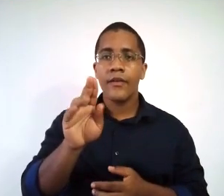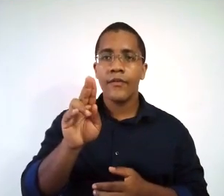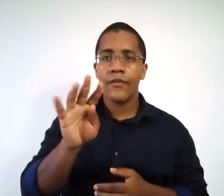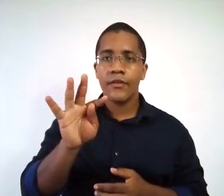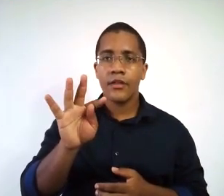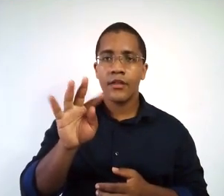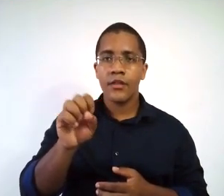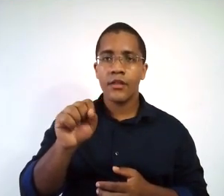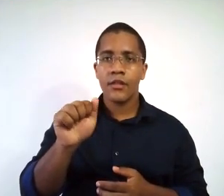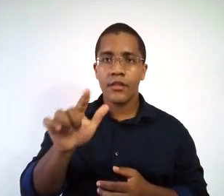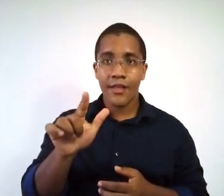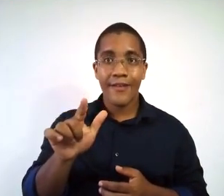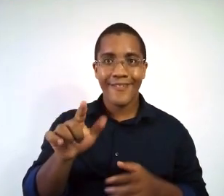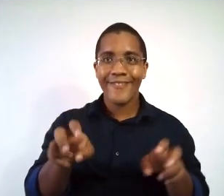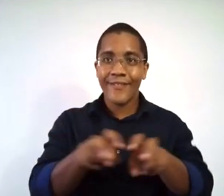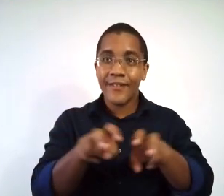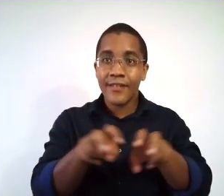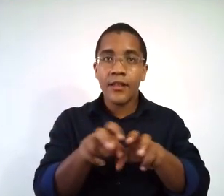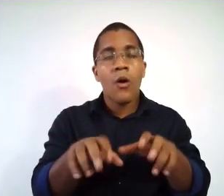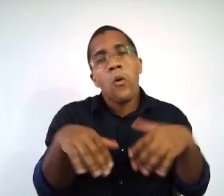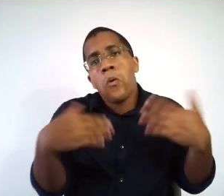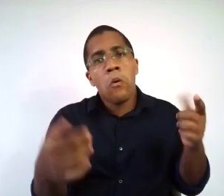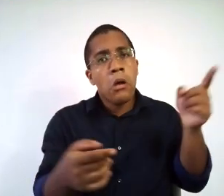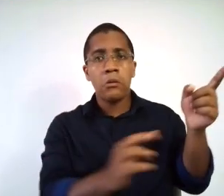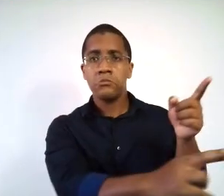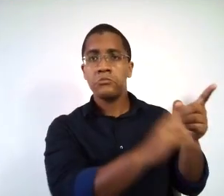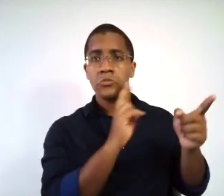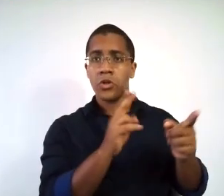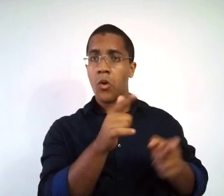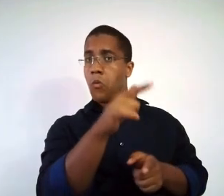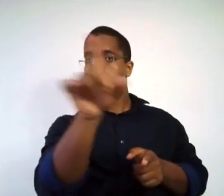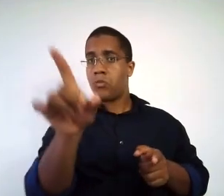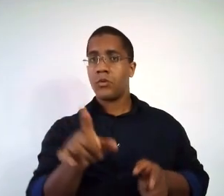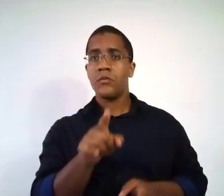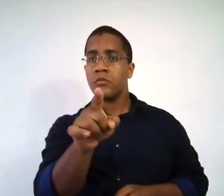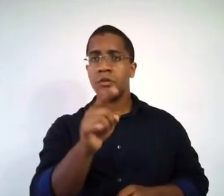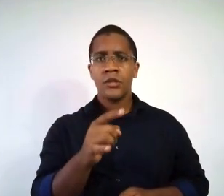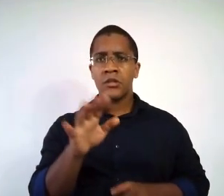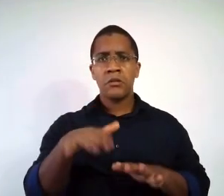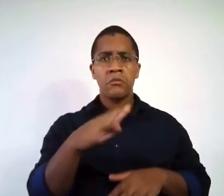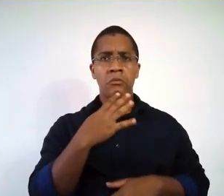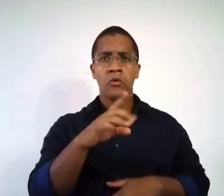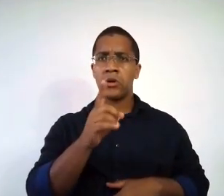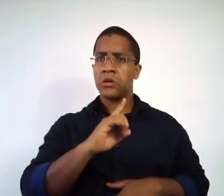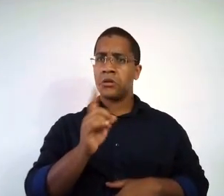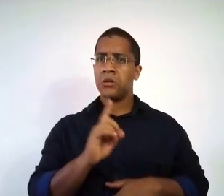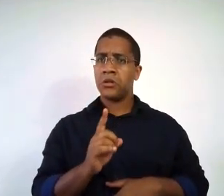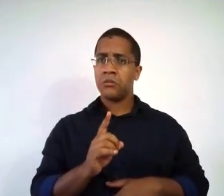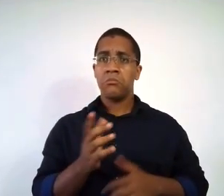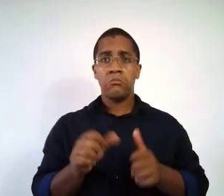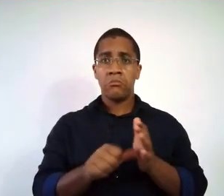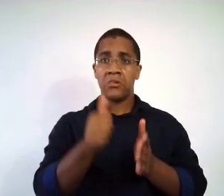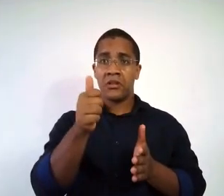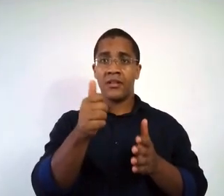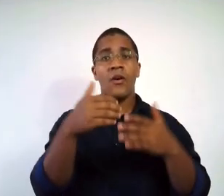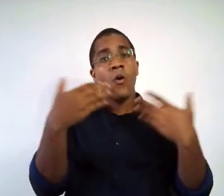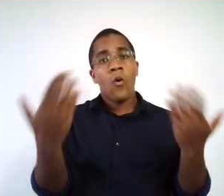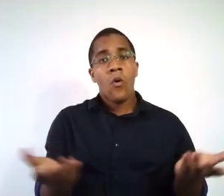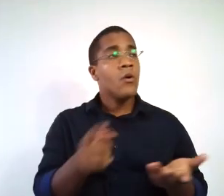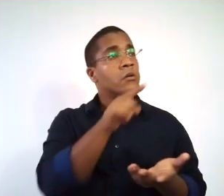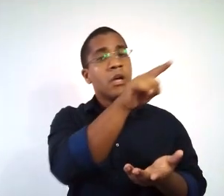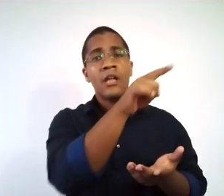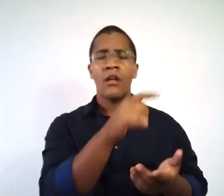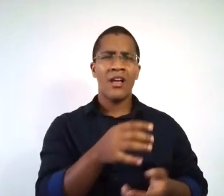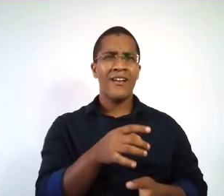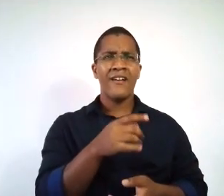foi o quê? Jogo esportivo futsal. Ou, de repente, ela pode ver com alguma outra resposta que você